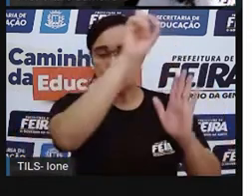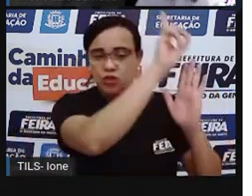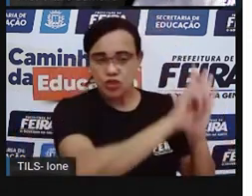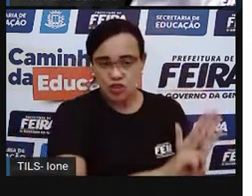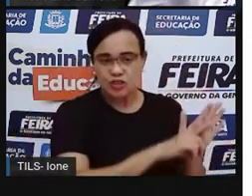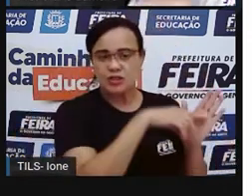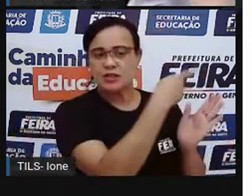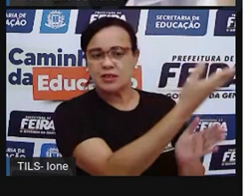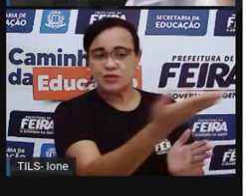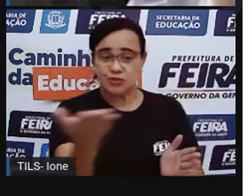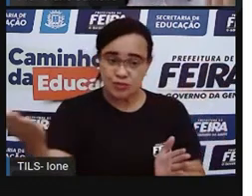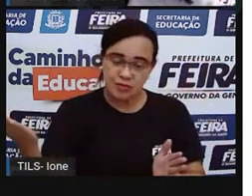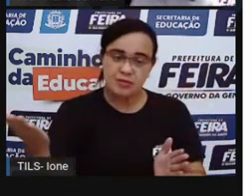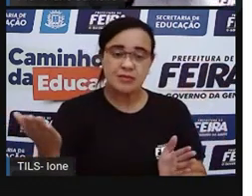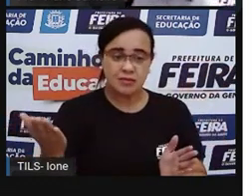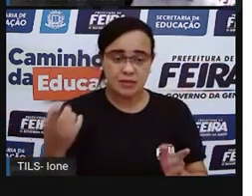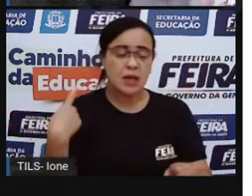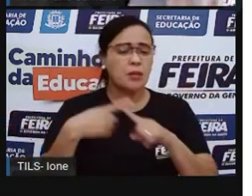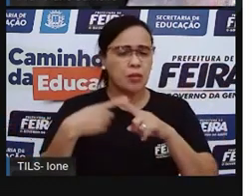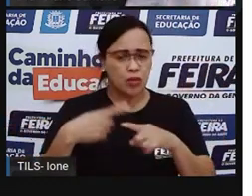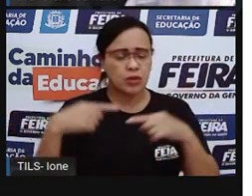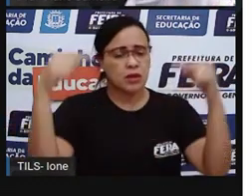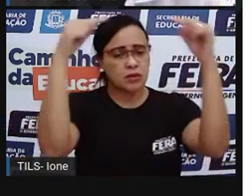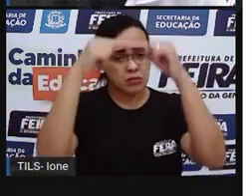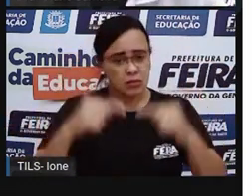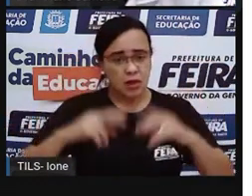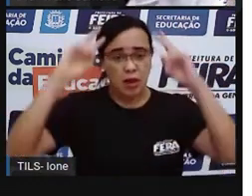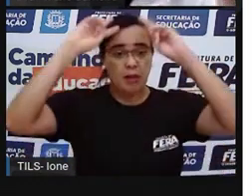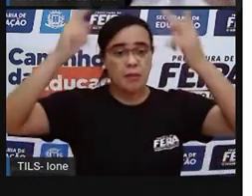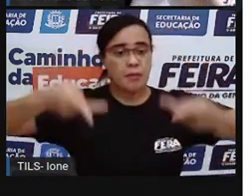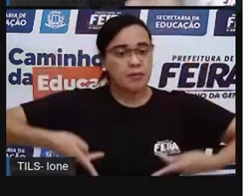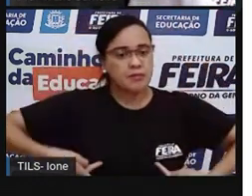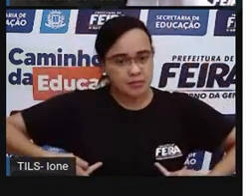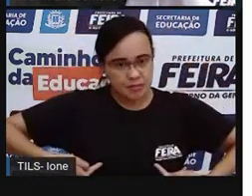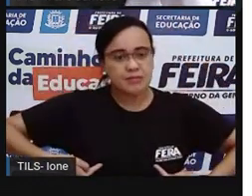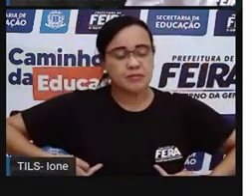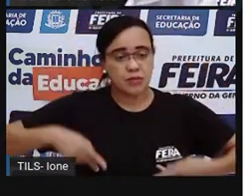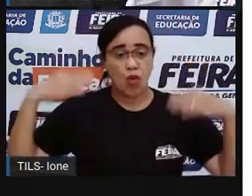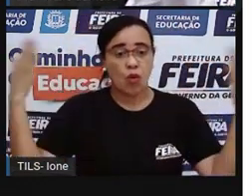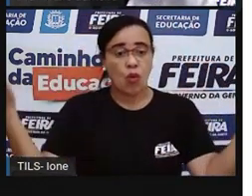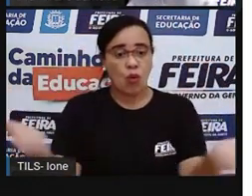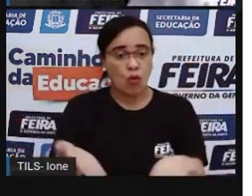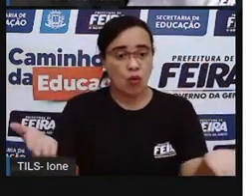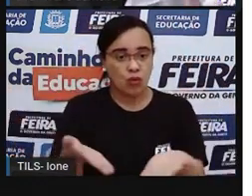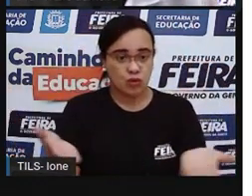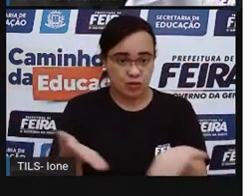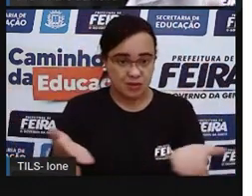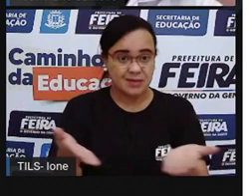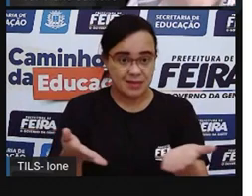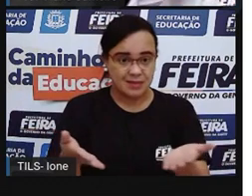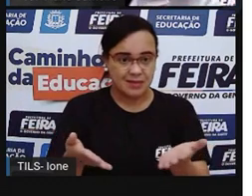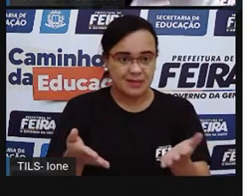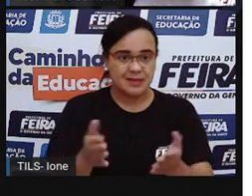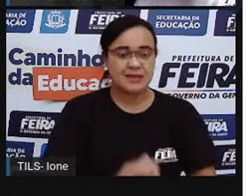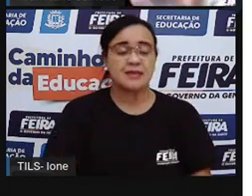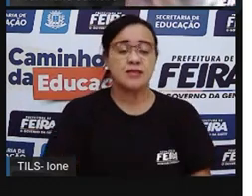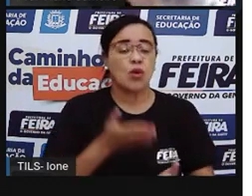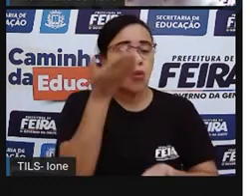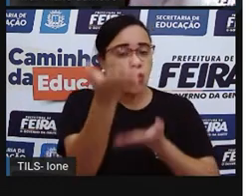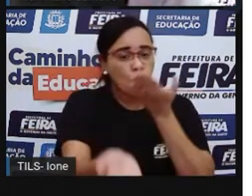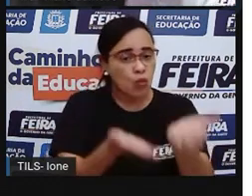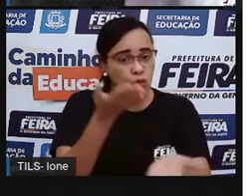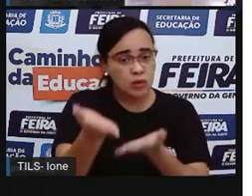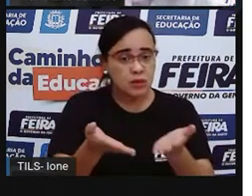vocês, porque vocês são seres humanos e vocês não são o futuro, vocês são o hoje, né? Do Brasil. Então, a tem que cuidar de vocês